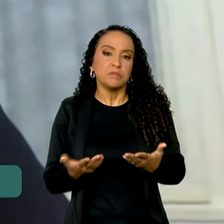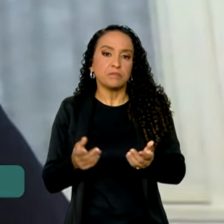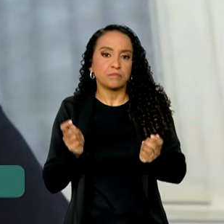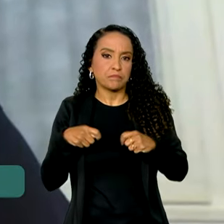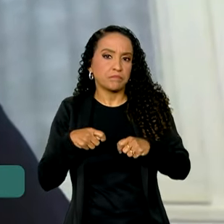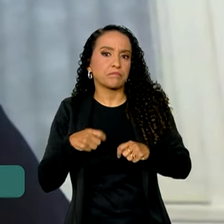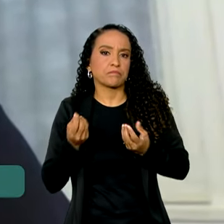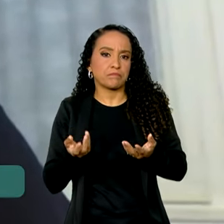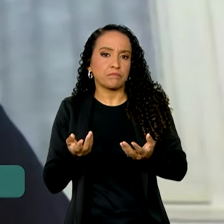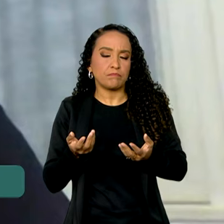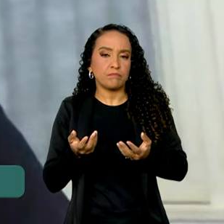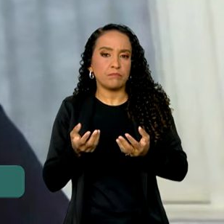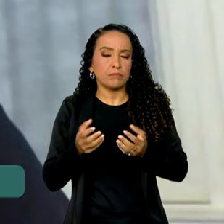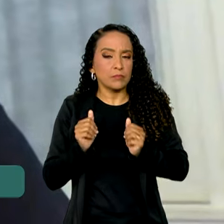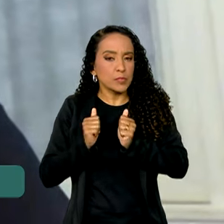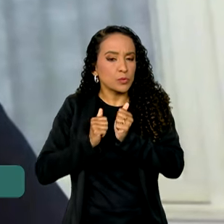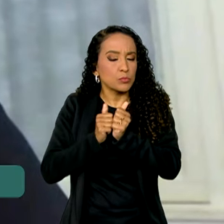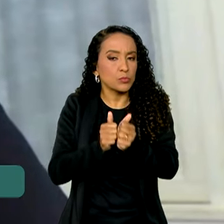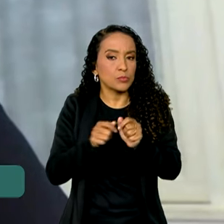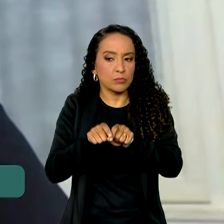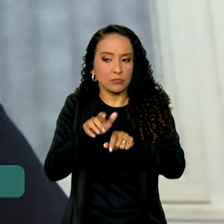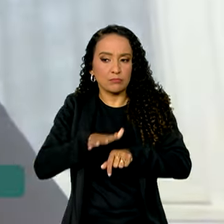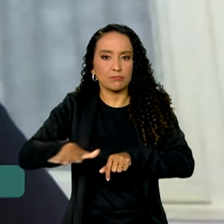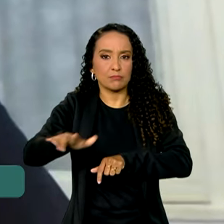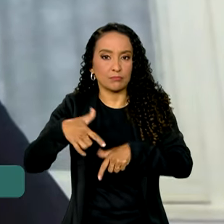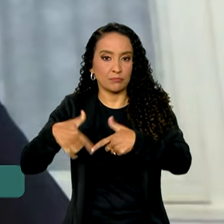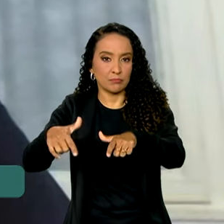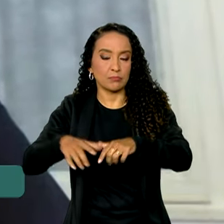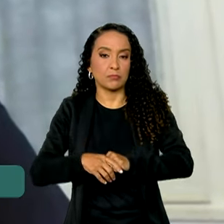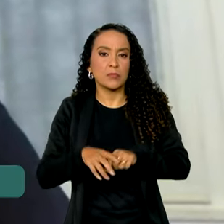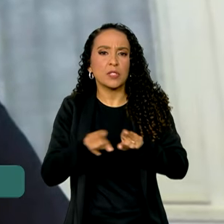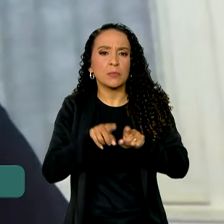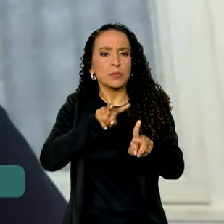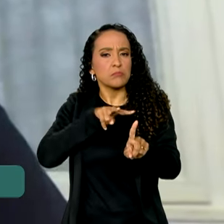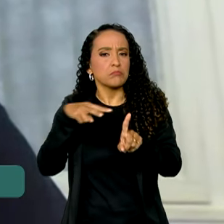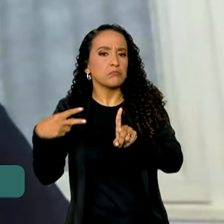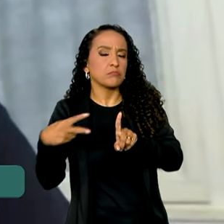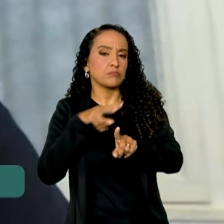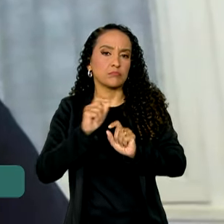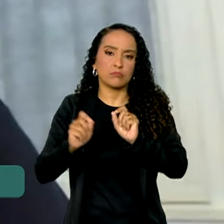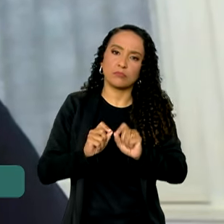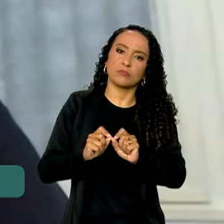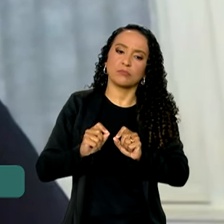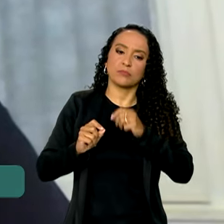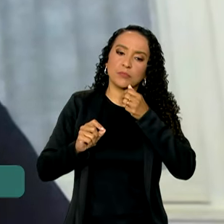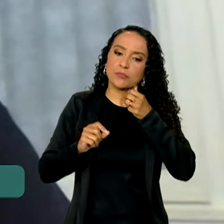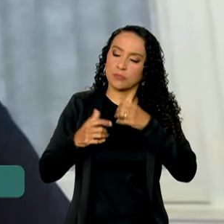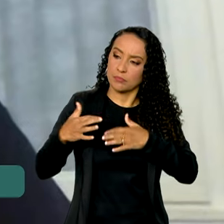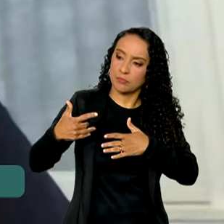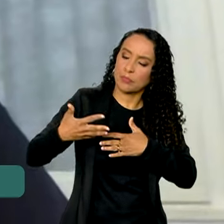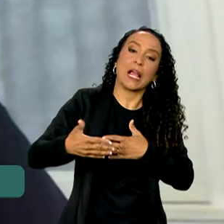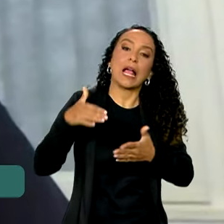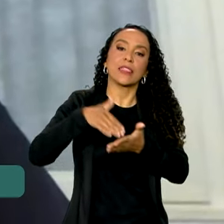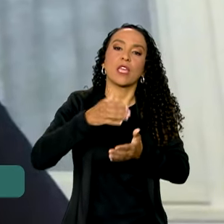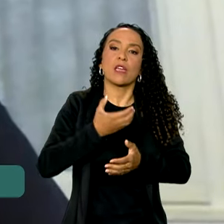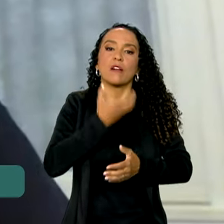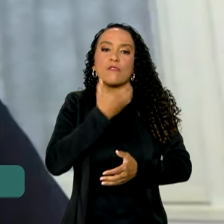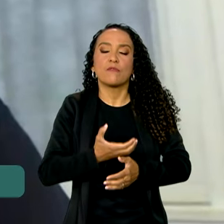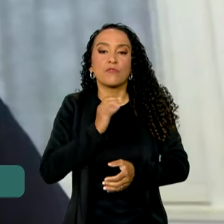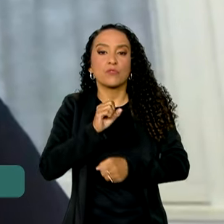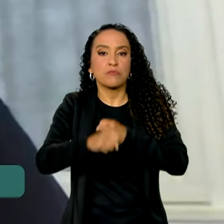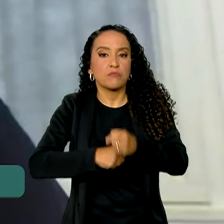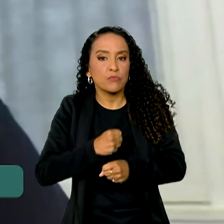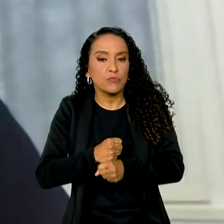estão sendo acompanhadas pelo mercado de trabalho. E a perspectiva também é que, ao longo, até no final do ano, esse